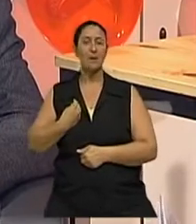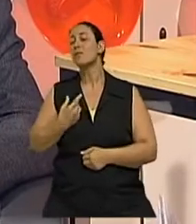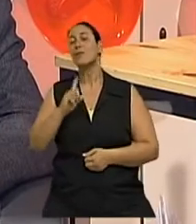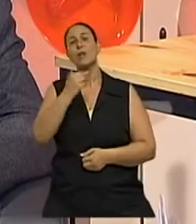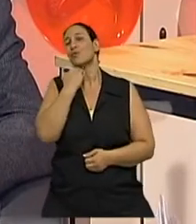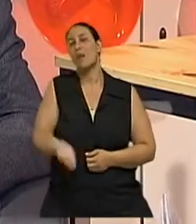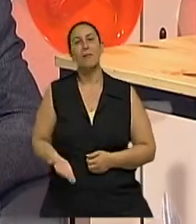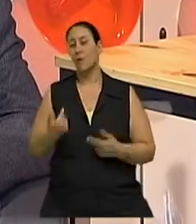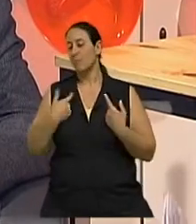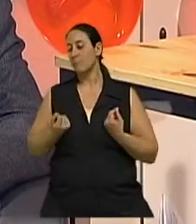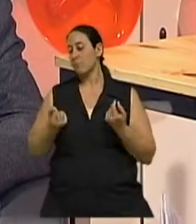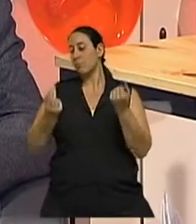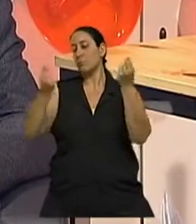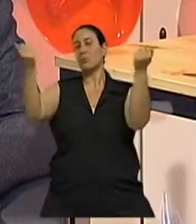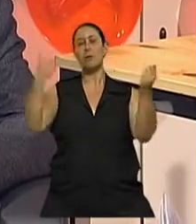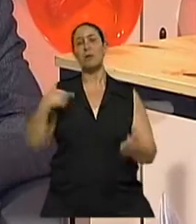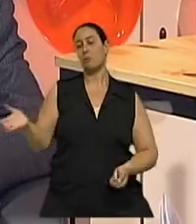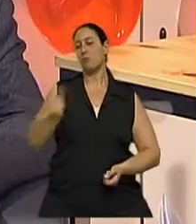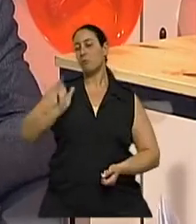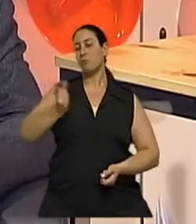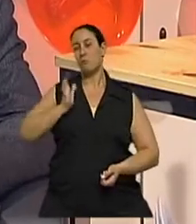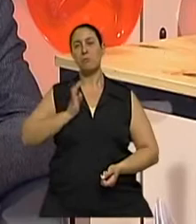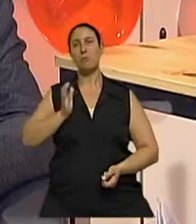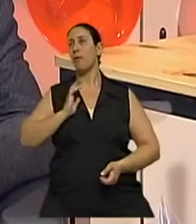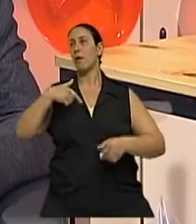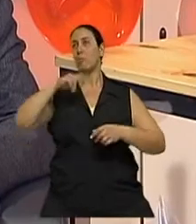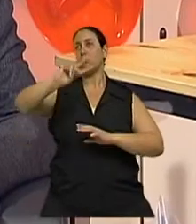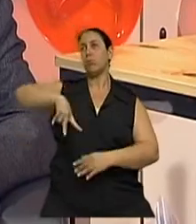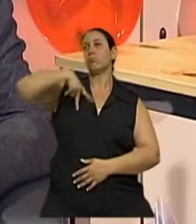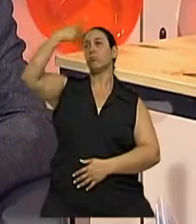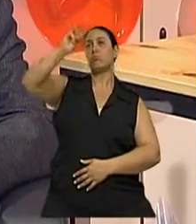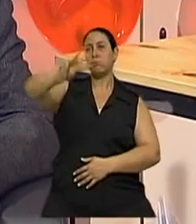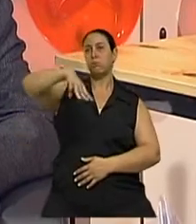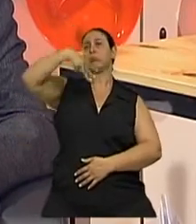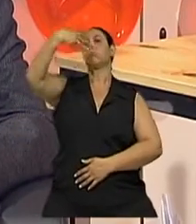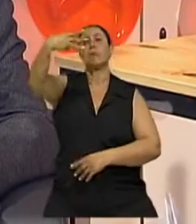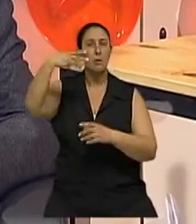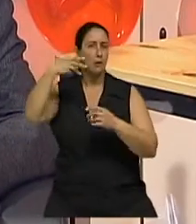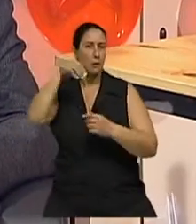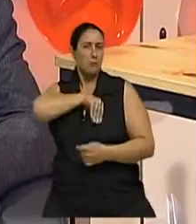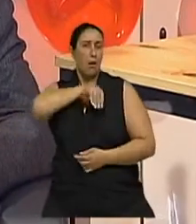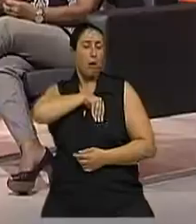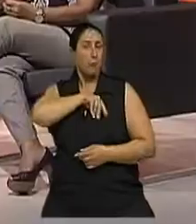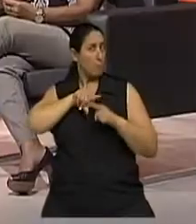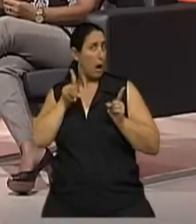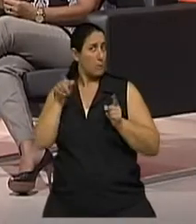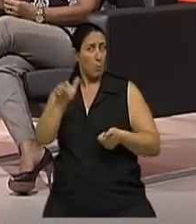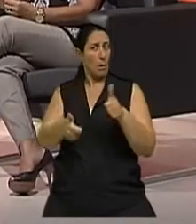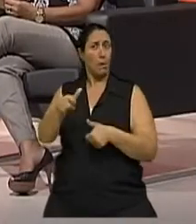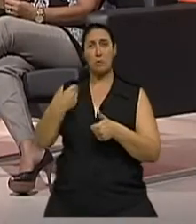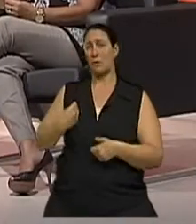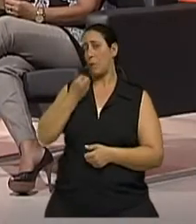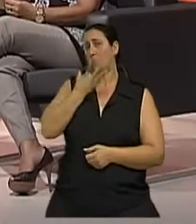O fato da pessoa ganhar três vezes mais de salário do que a outra, não quer dizer que ela vai ter três vezes mais qualidade de vida. Pode ser que até